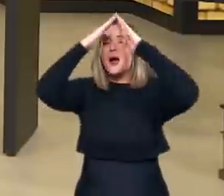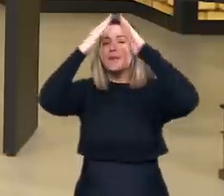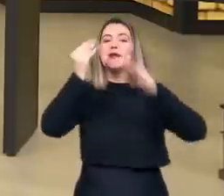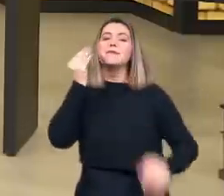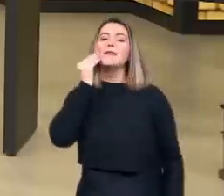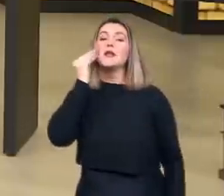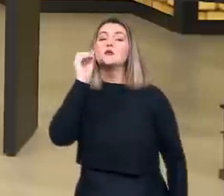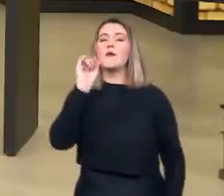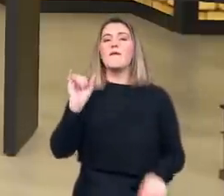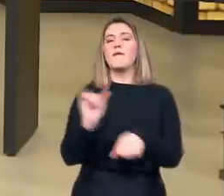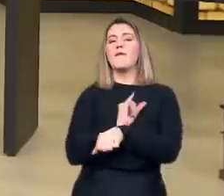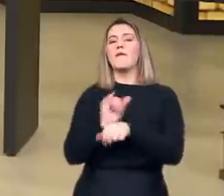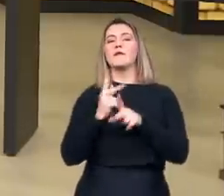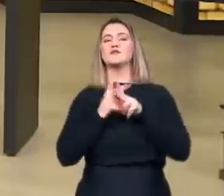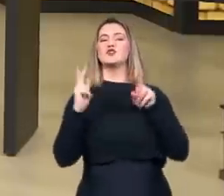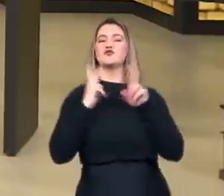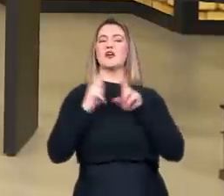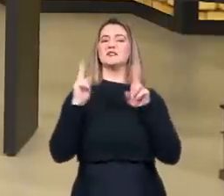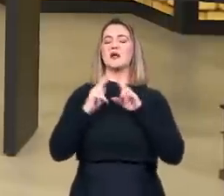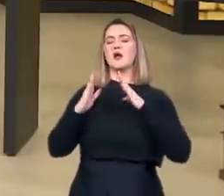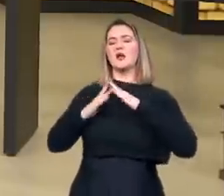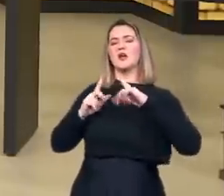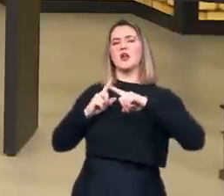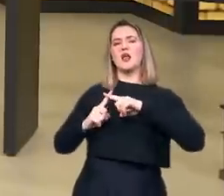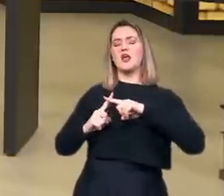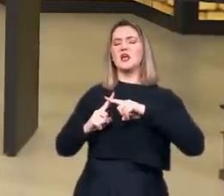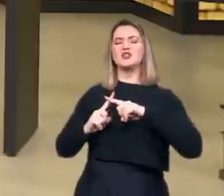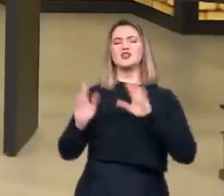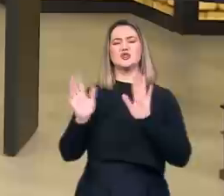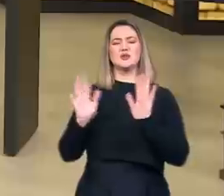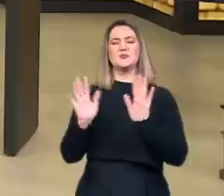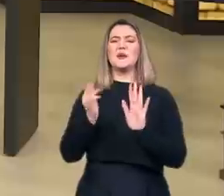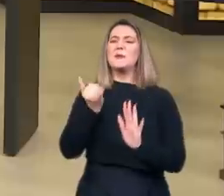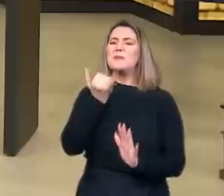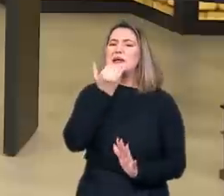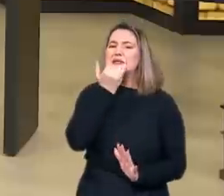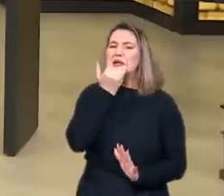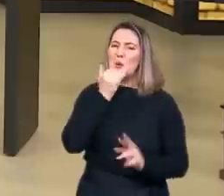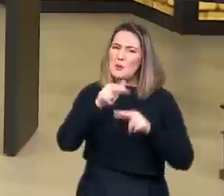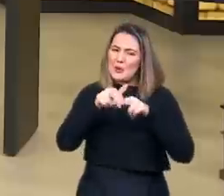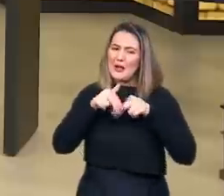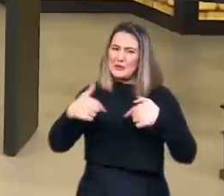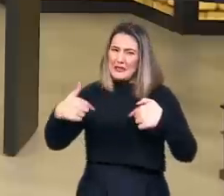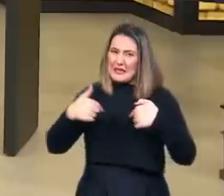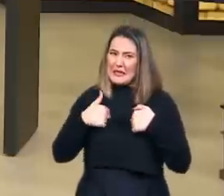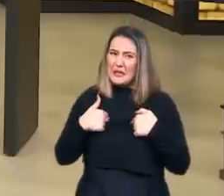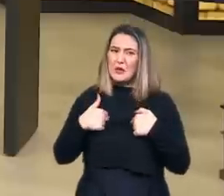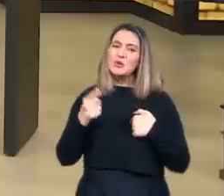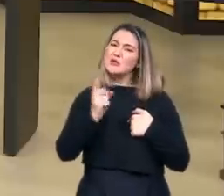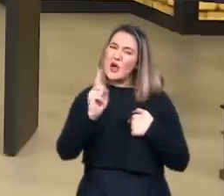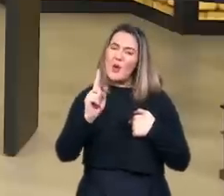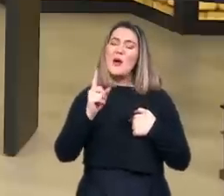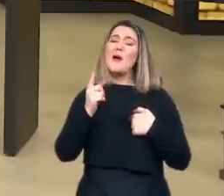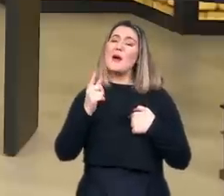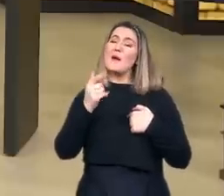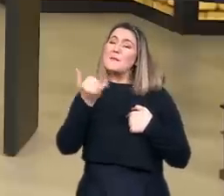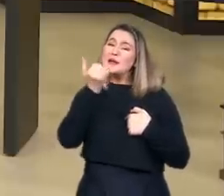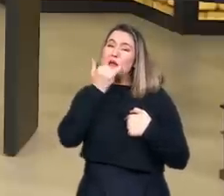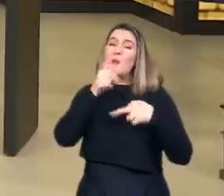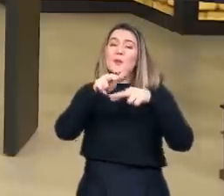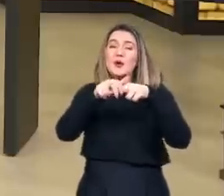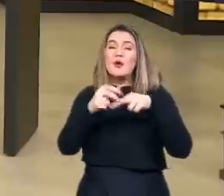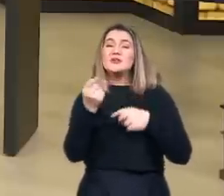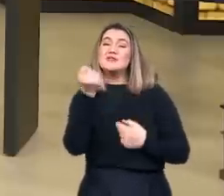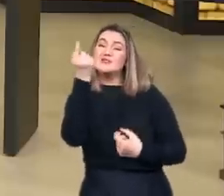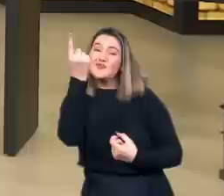a gravidade do erro da Igreja e afirmar que o pedido de perdão é pelos excessos eventuais que os filhos da